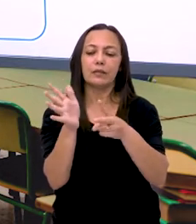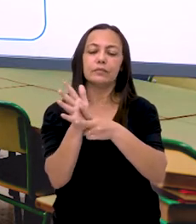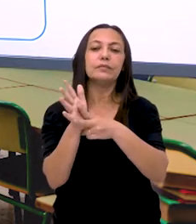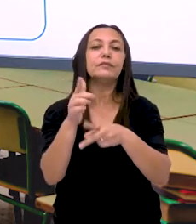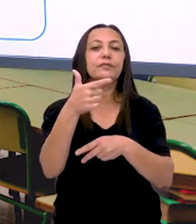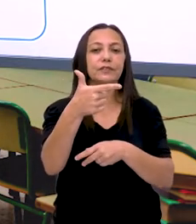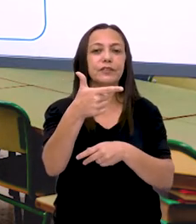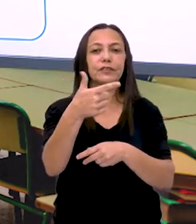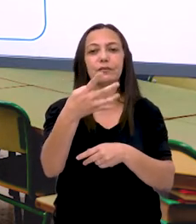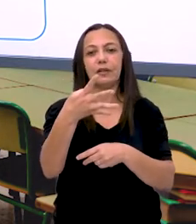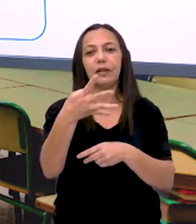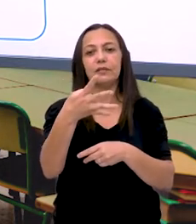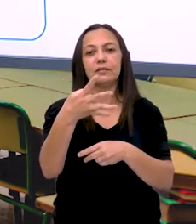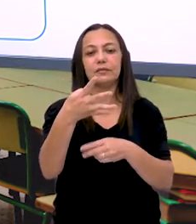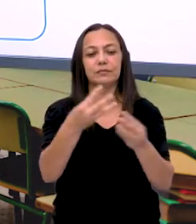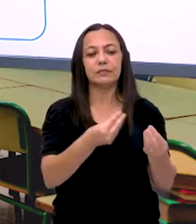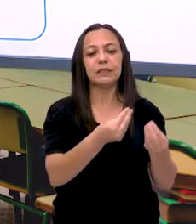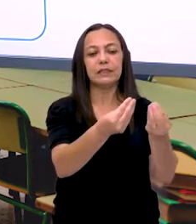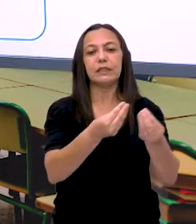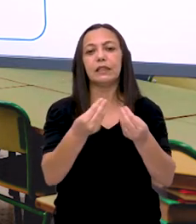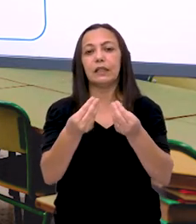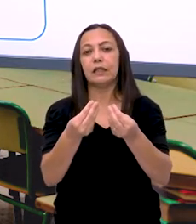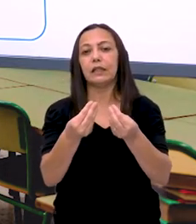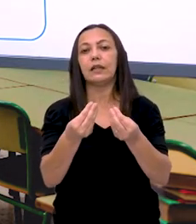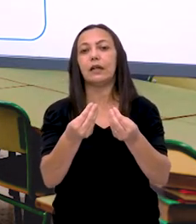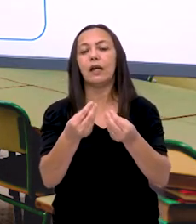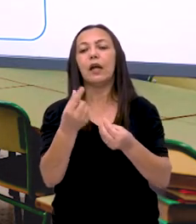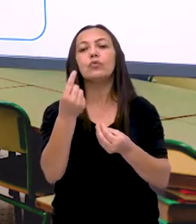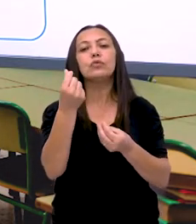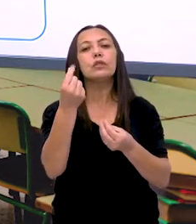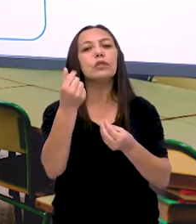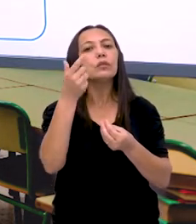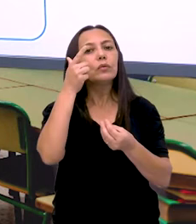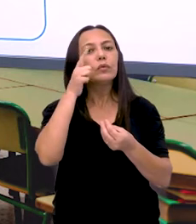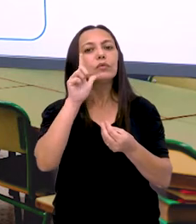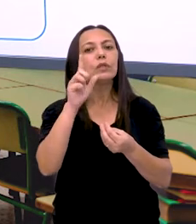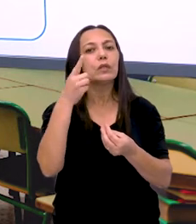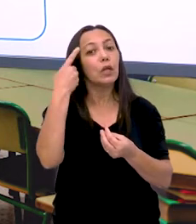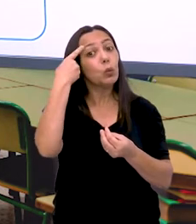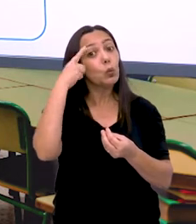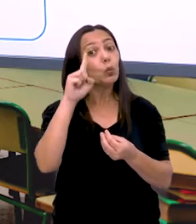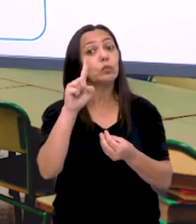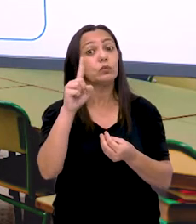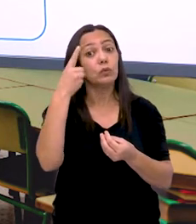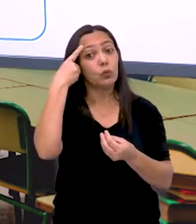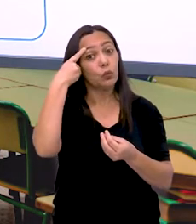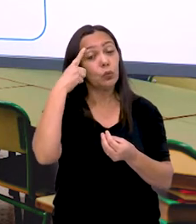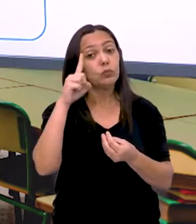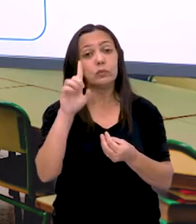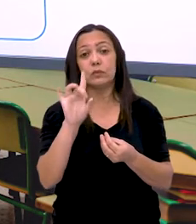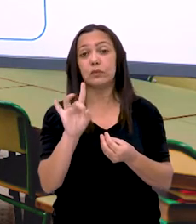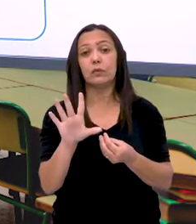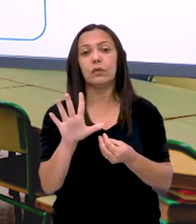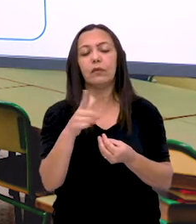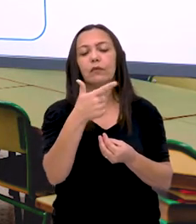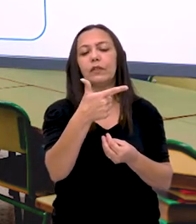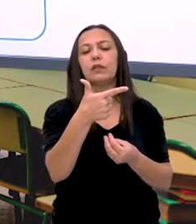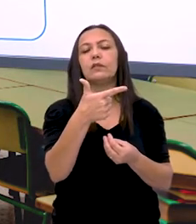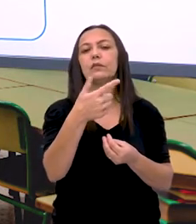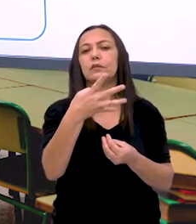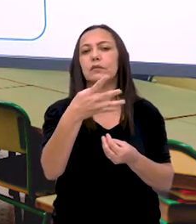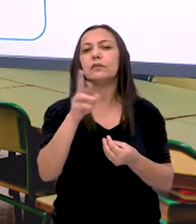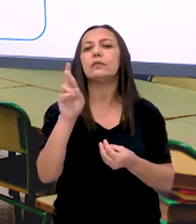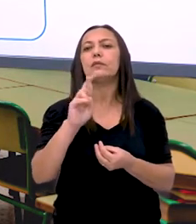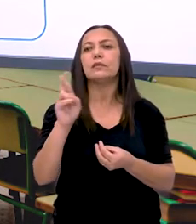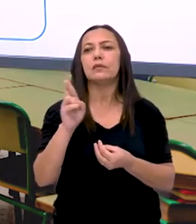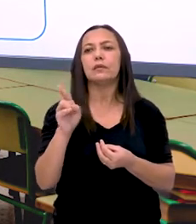seis. Que vai dar vinte e quatro. É o valor que ele ganha num dia. Num diazinho. Vinte